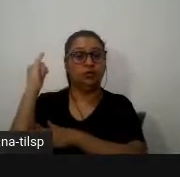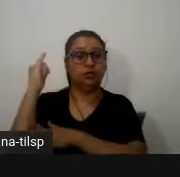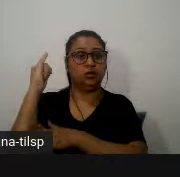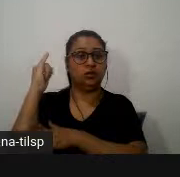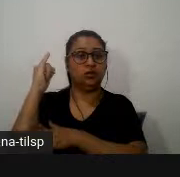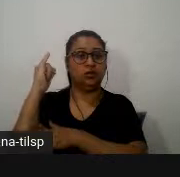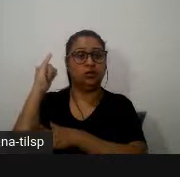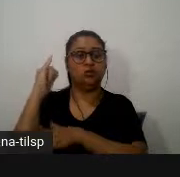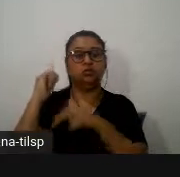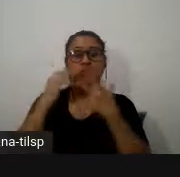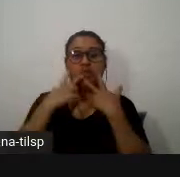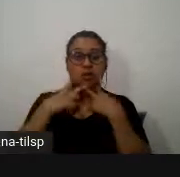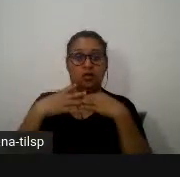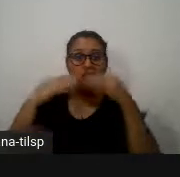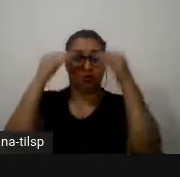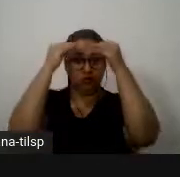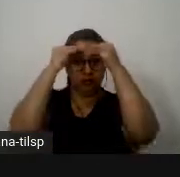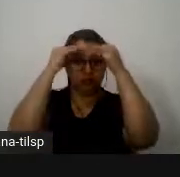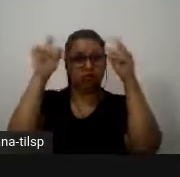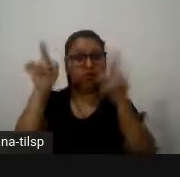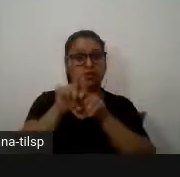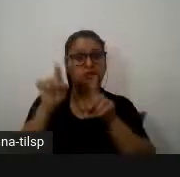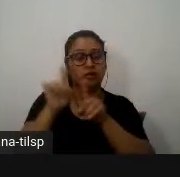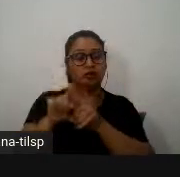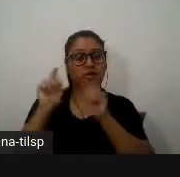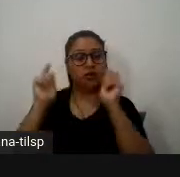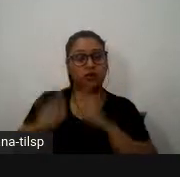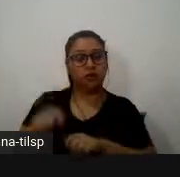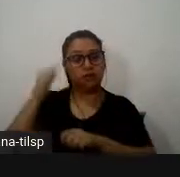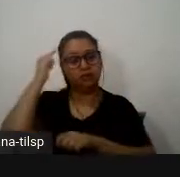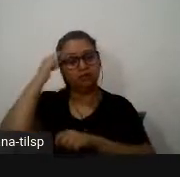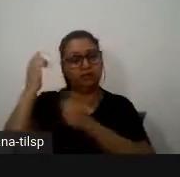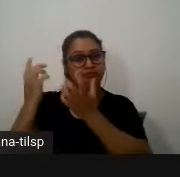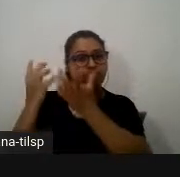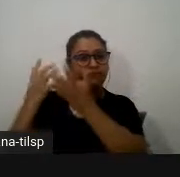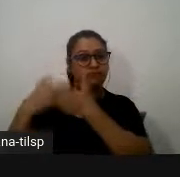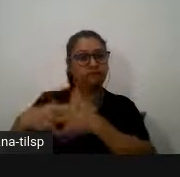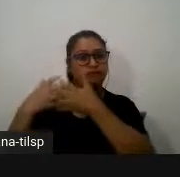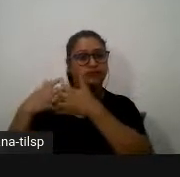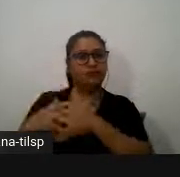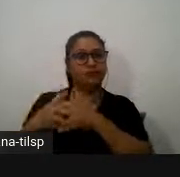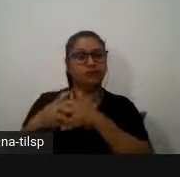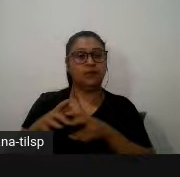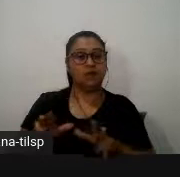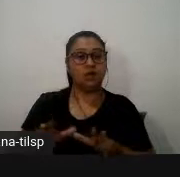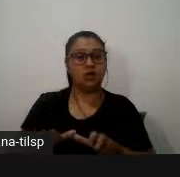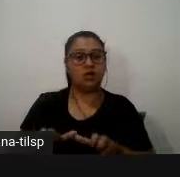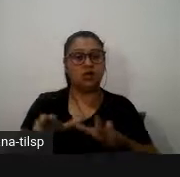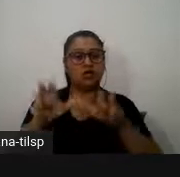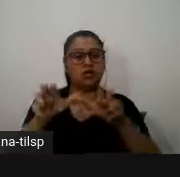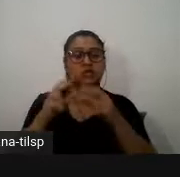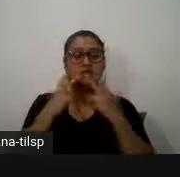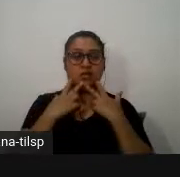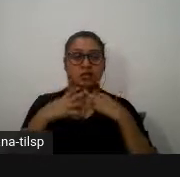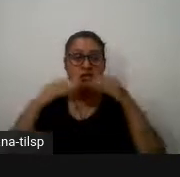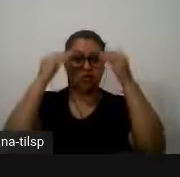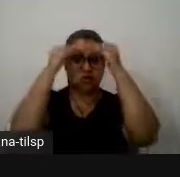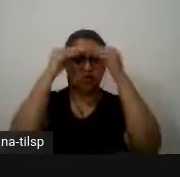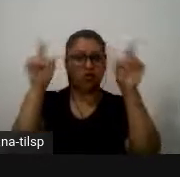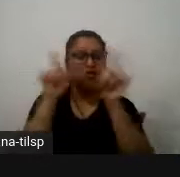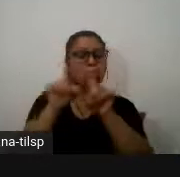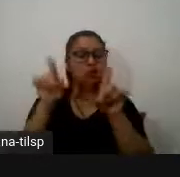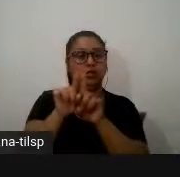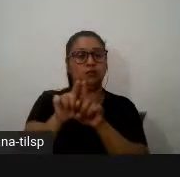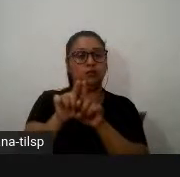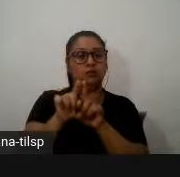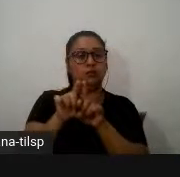linguísticas permitem compreender para nós que analisamos estas questões de linguagem por um lado mas por outro também